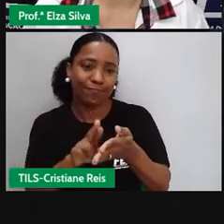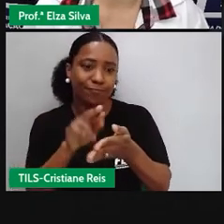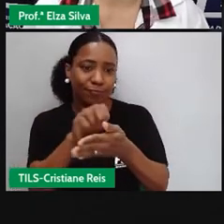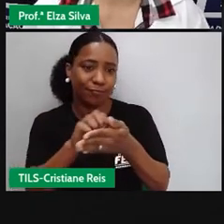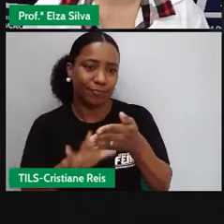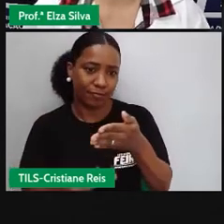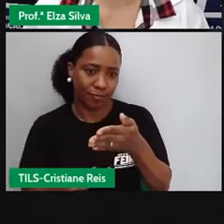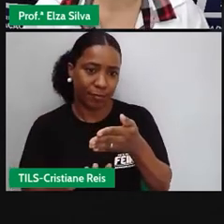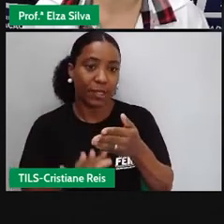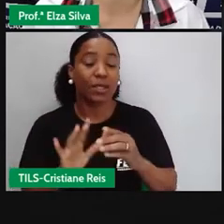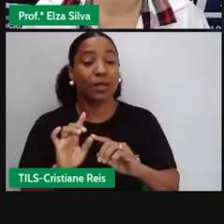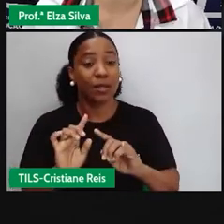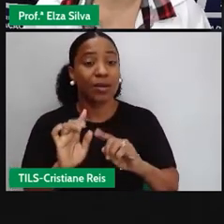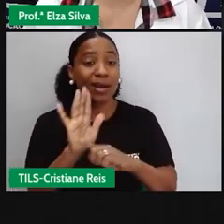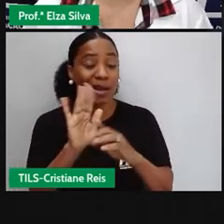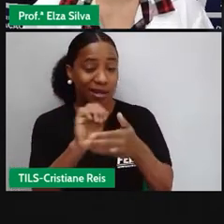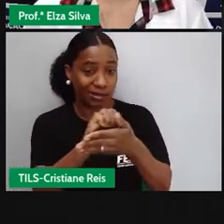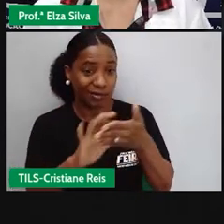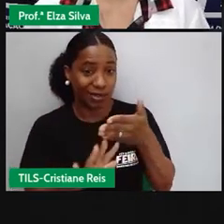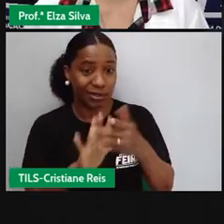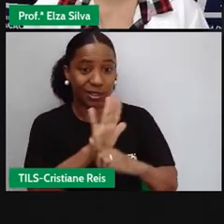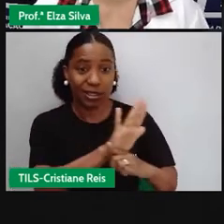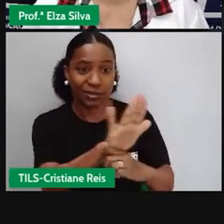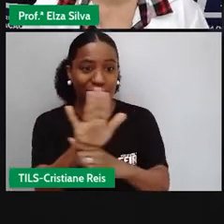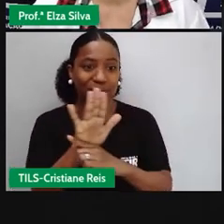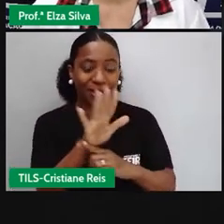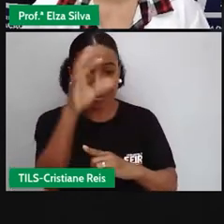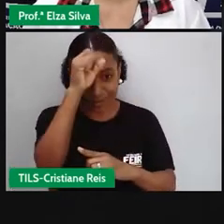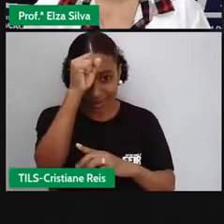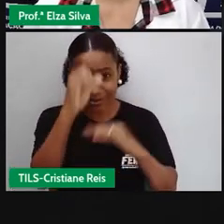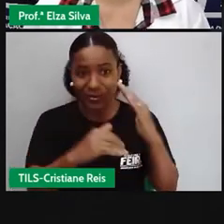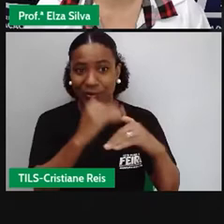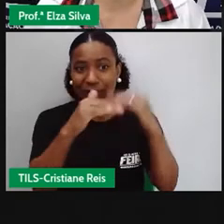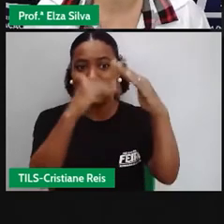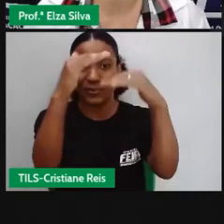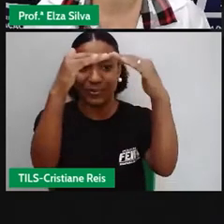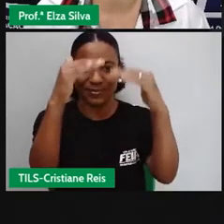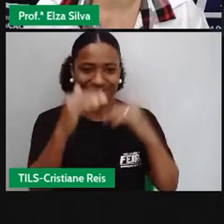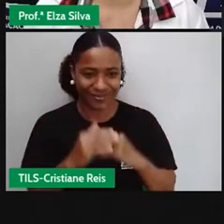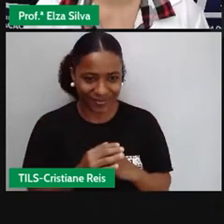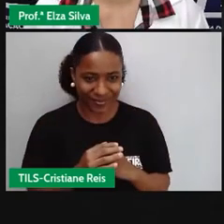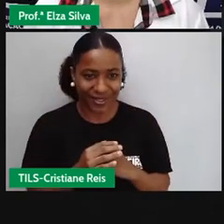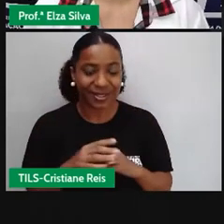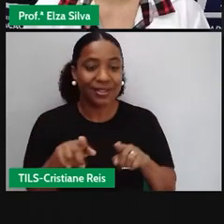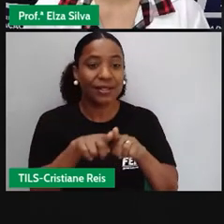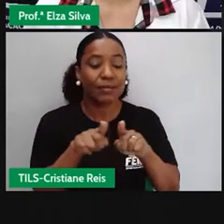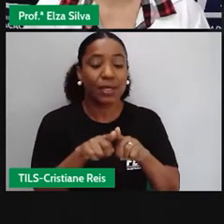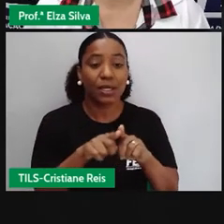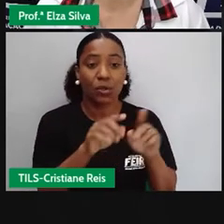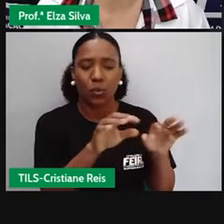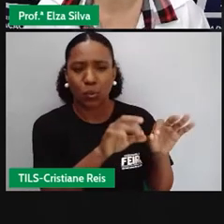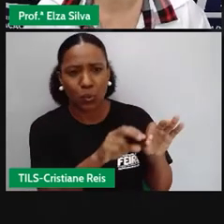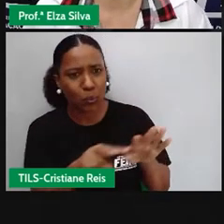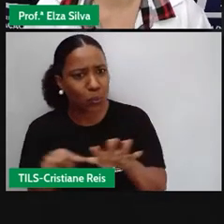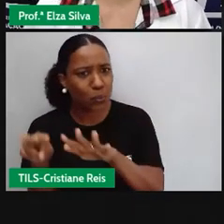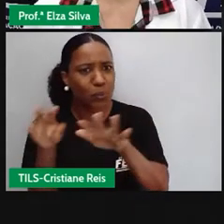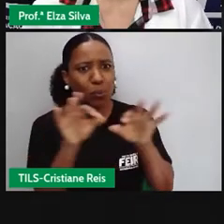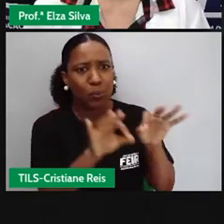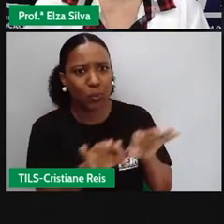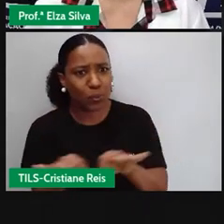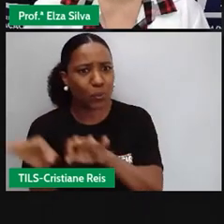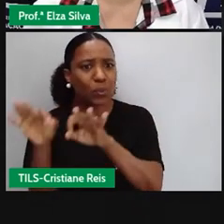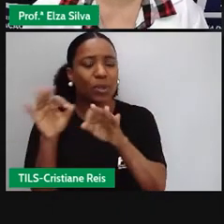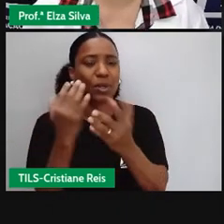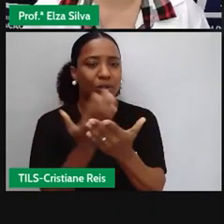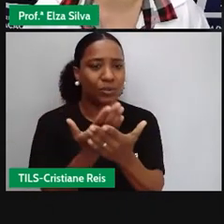porque elas vão contribuir para a sua aprendizagem. Ter uma rotina de estudo, ter uma rotina para realizar